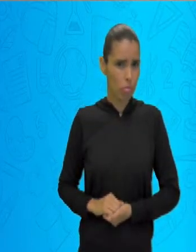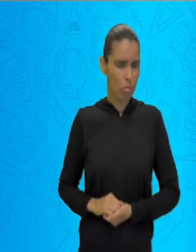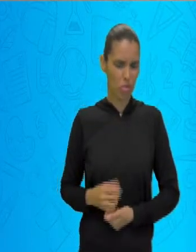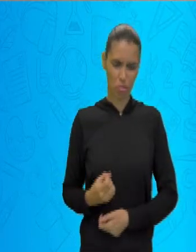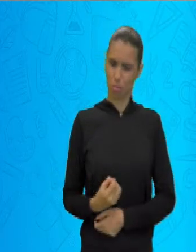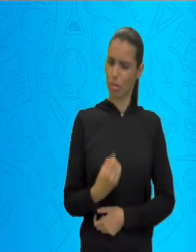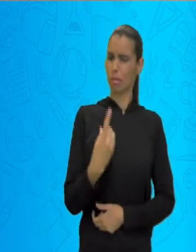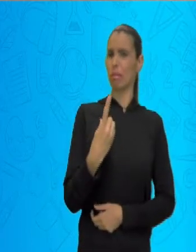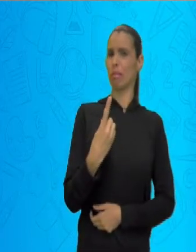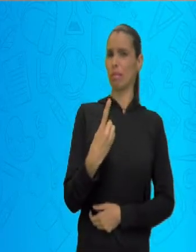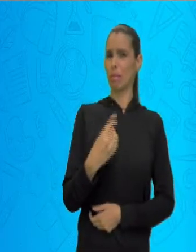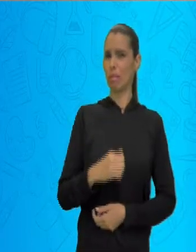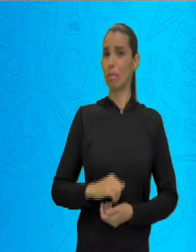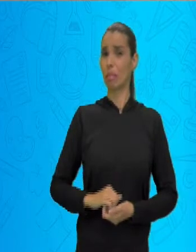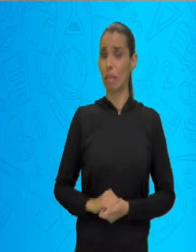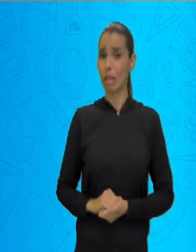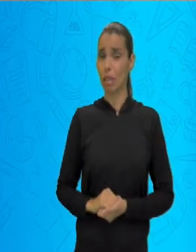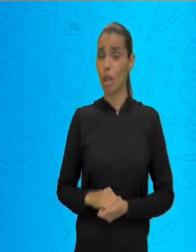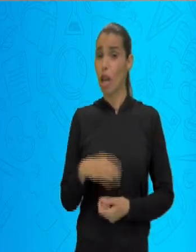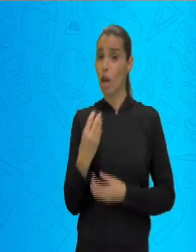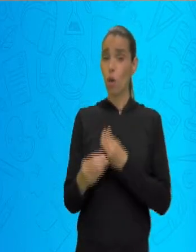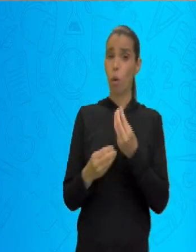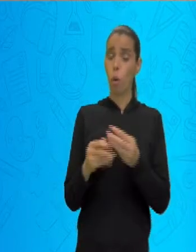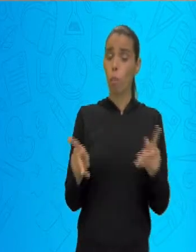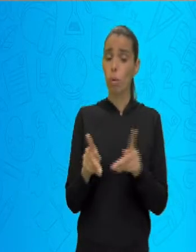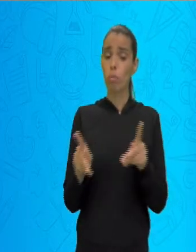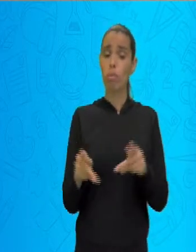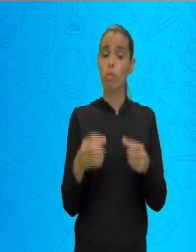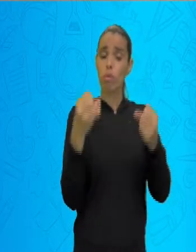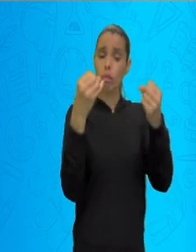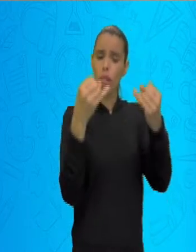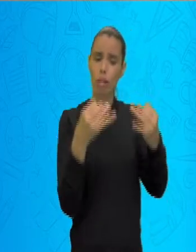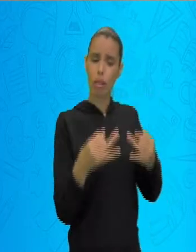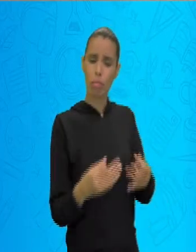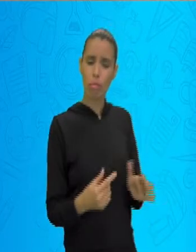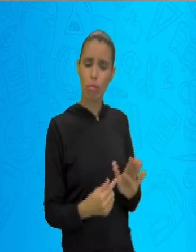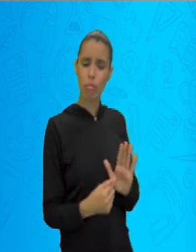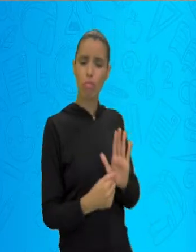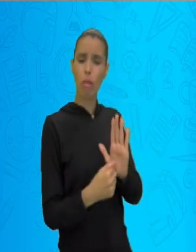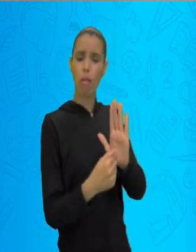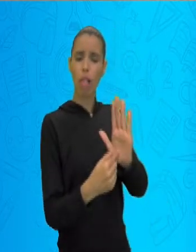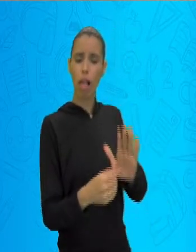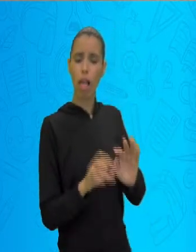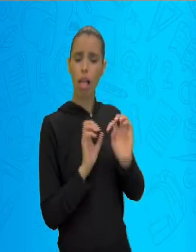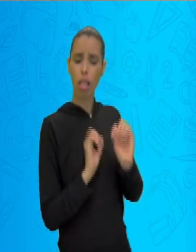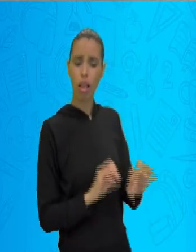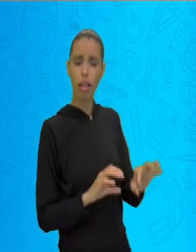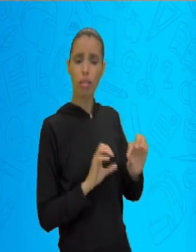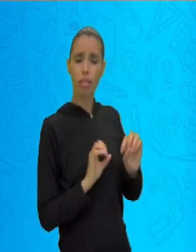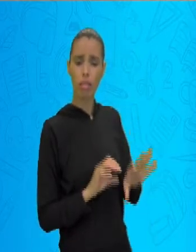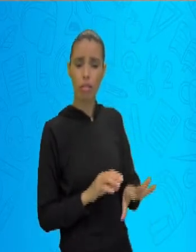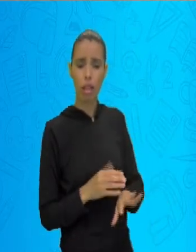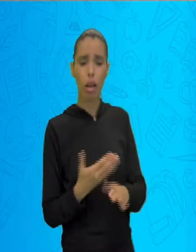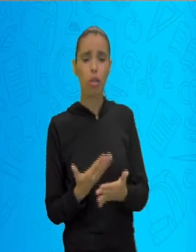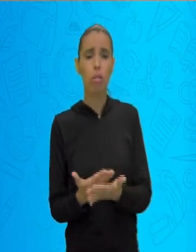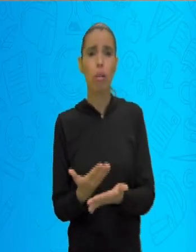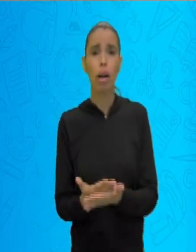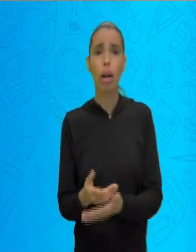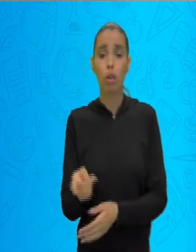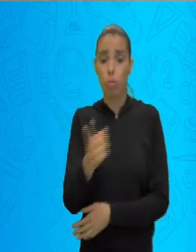como que a professora vai ministrar a aula para vocês.